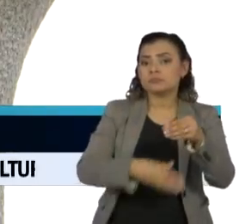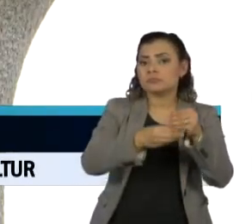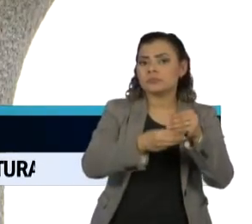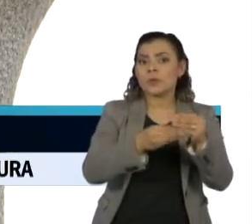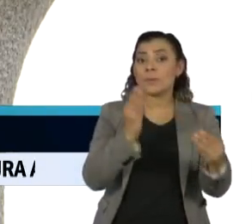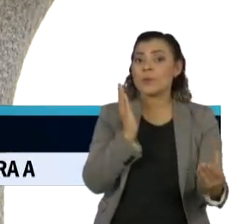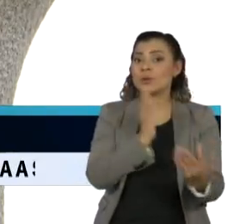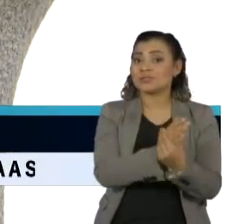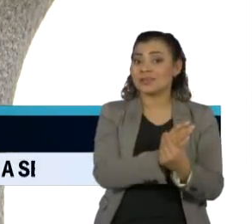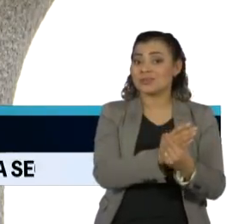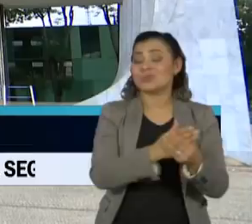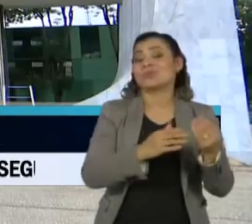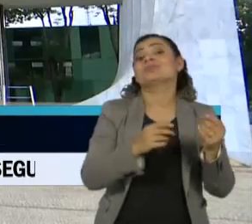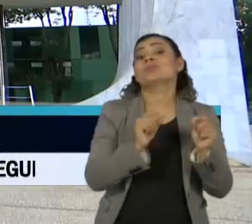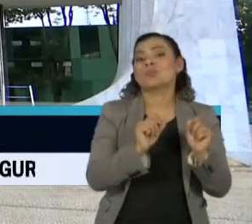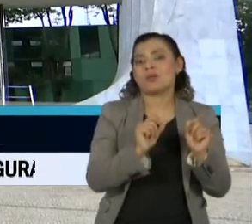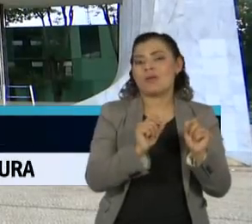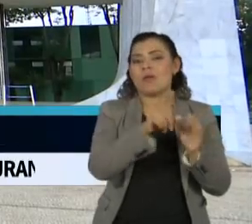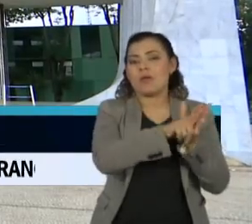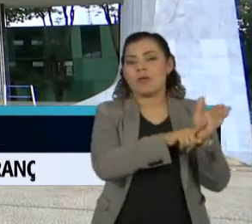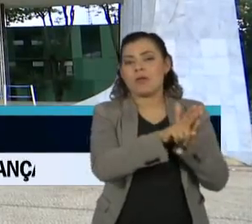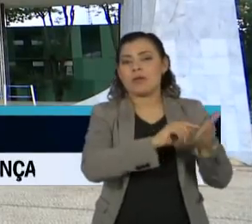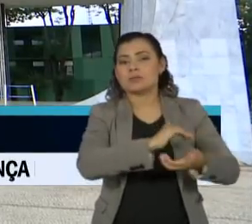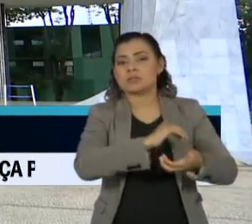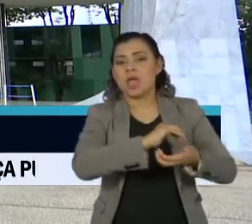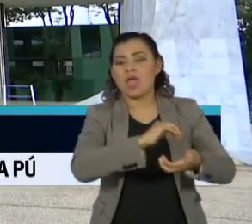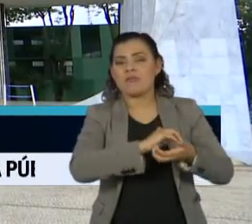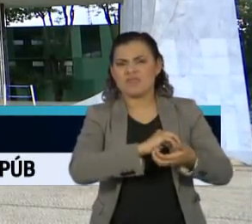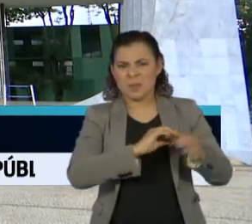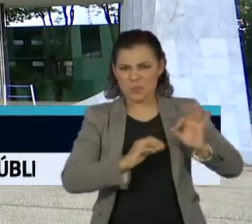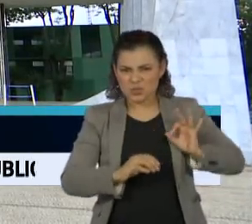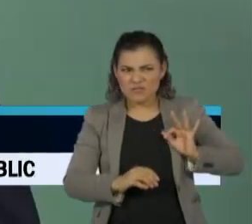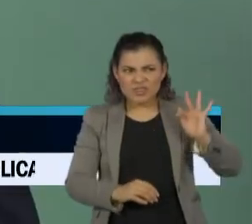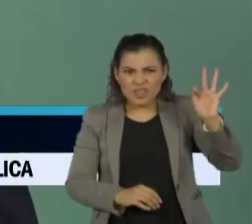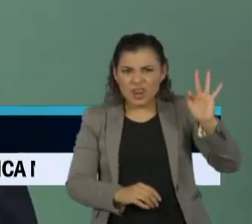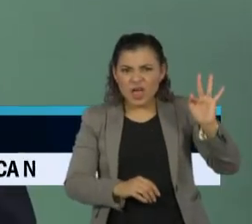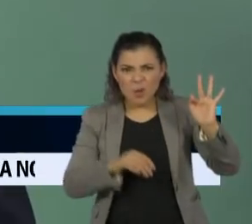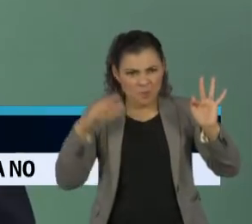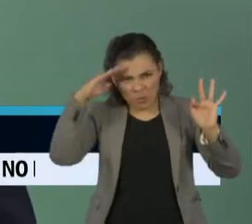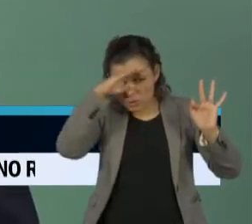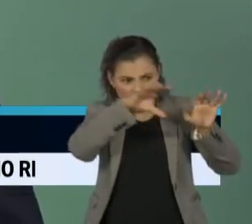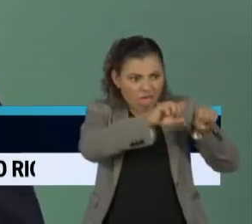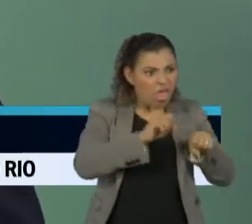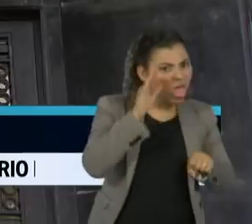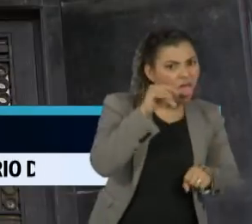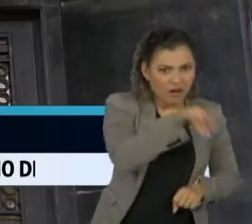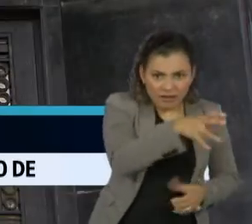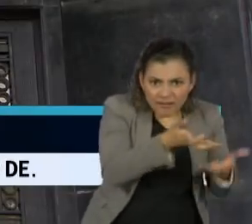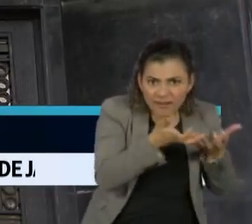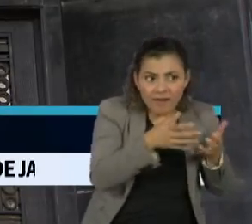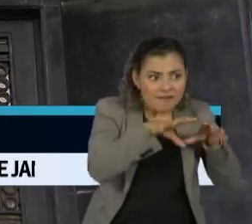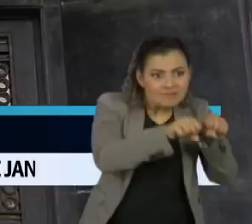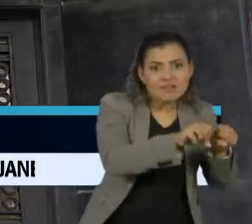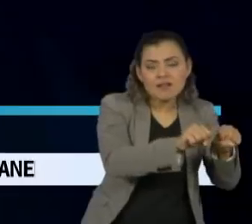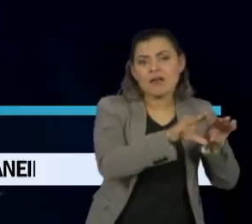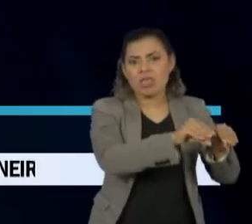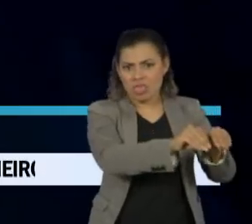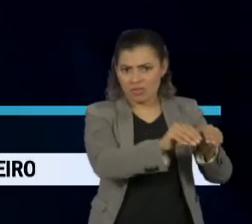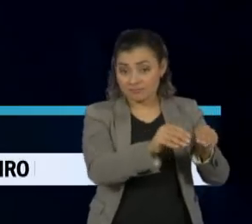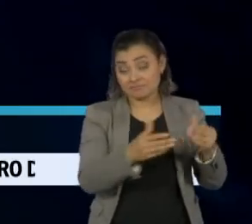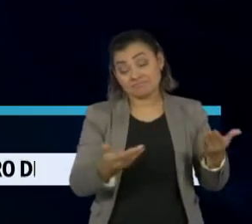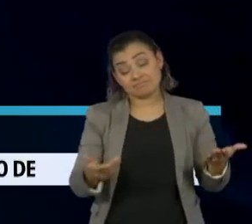que corre no Supremo Tribunal Federal, que apura a tentativa de interferência política do presidente Jair Bolsonaro na Polícia Federal.